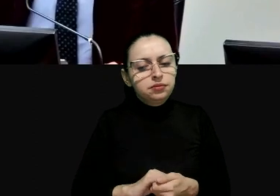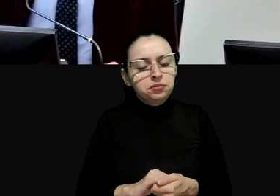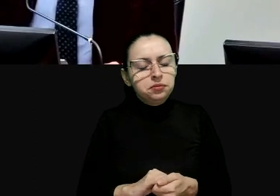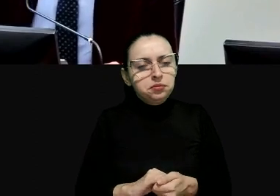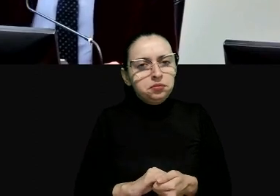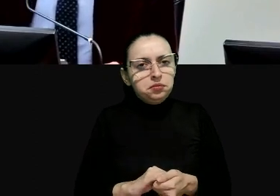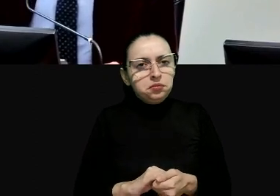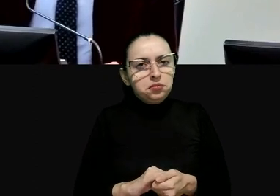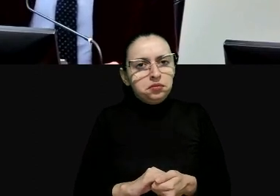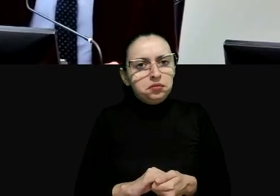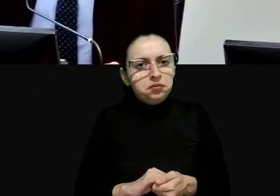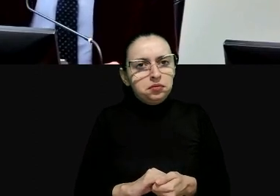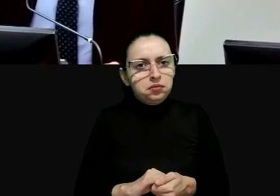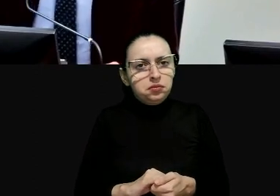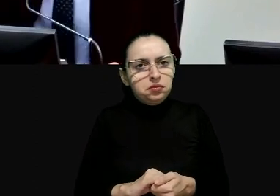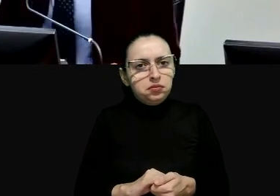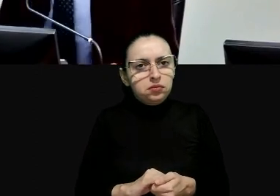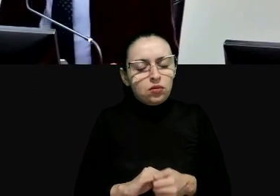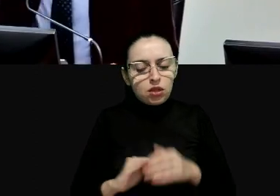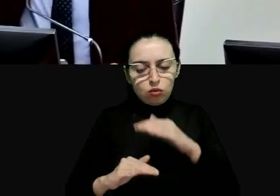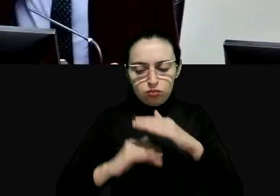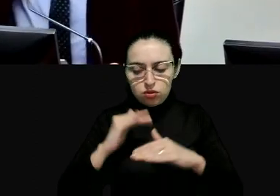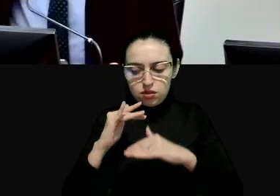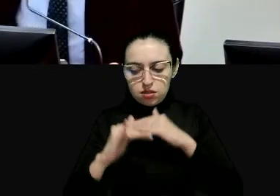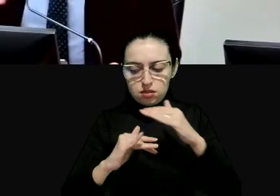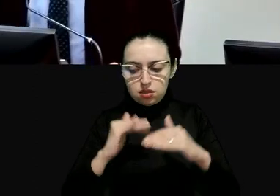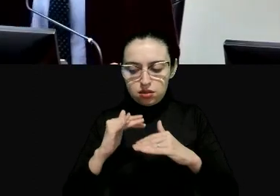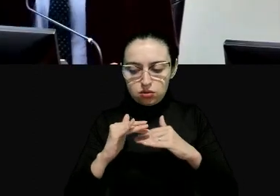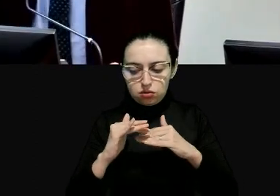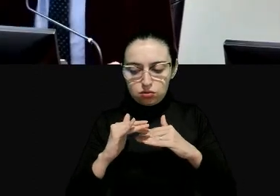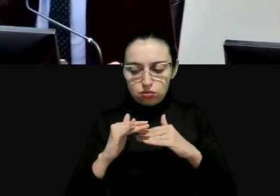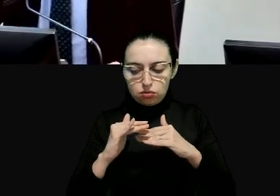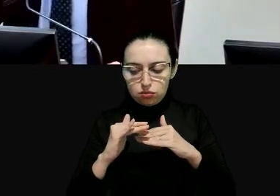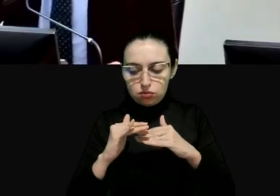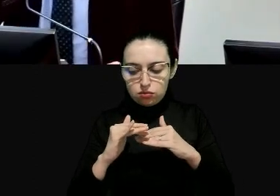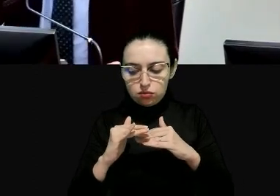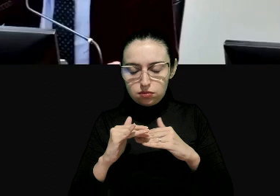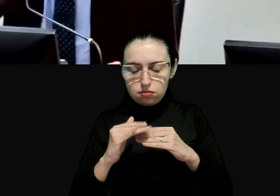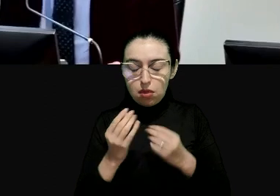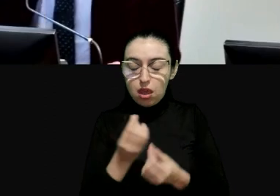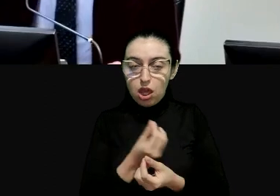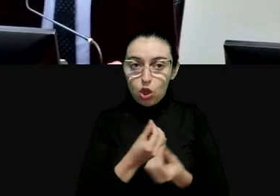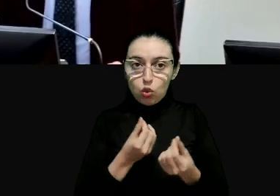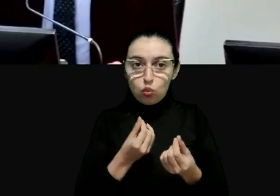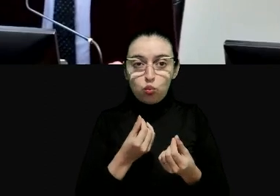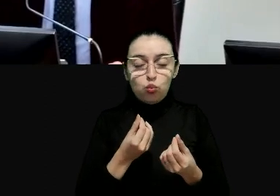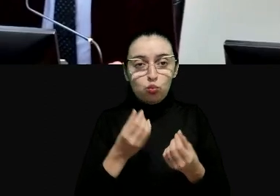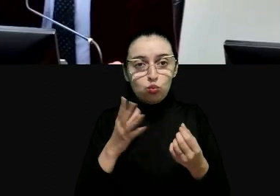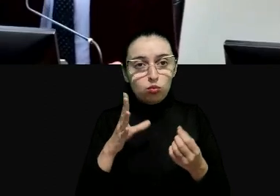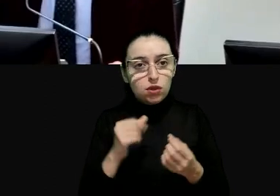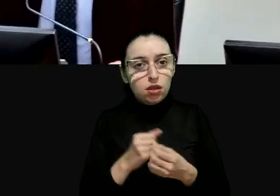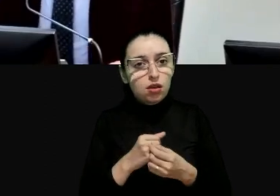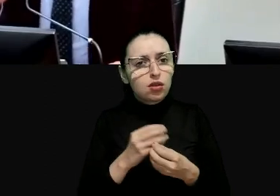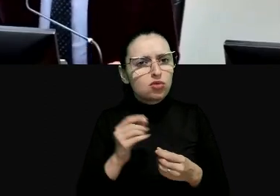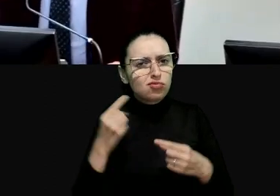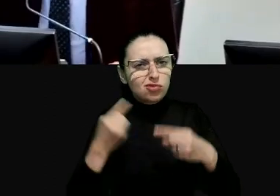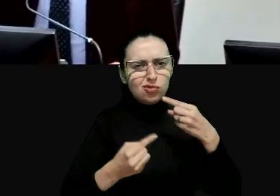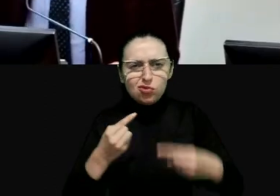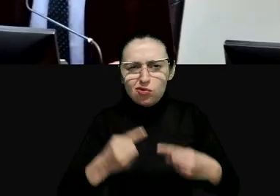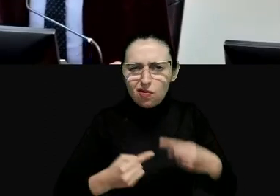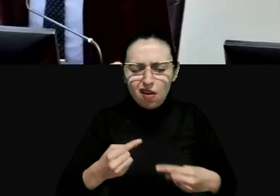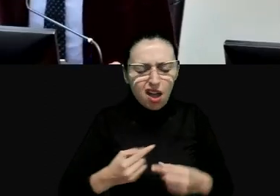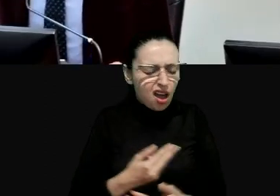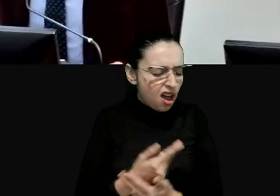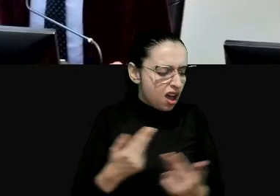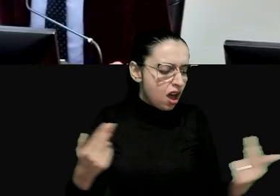e isso é um processo original e há muita discussão